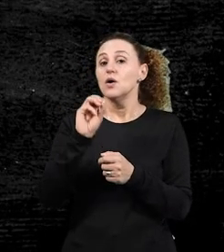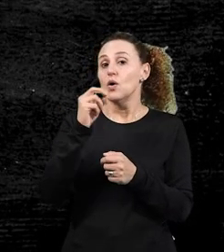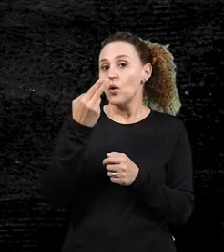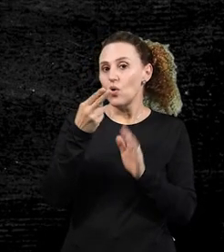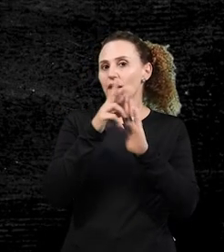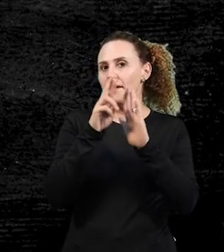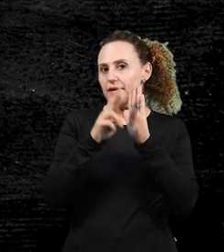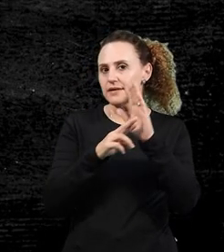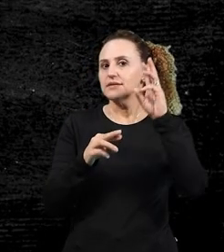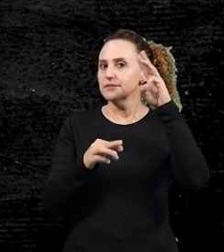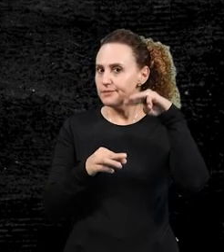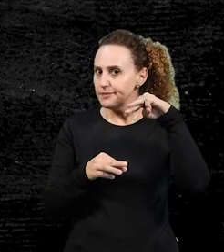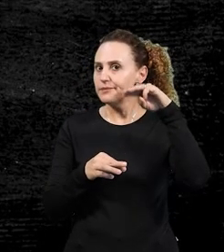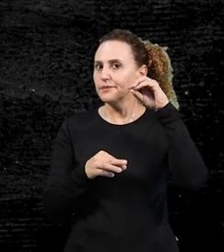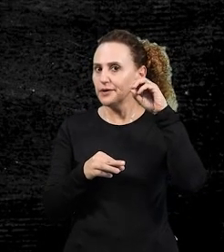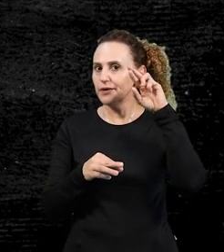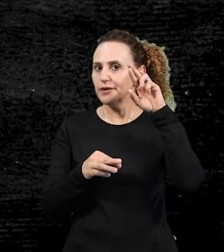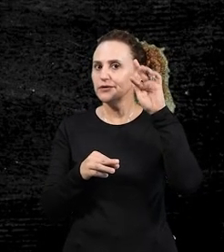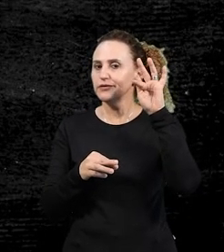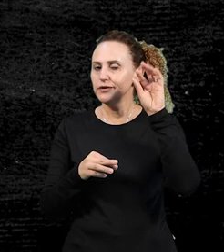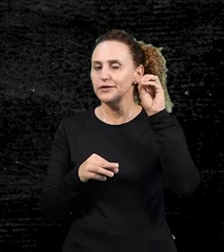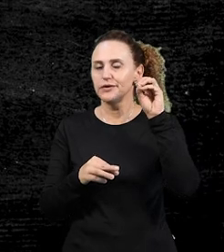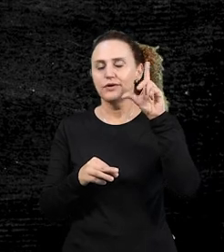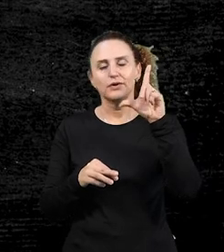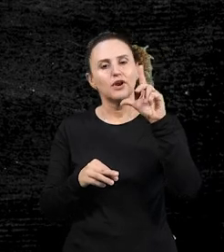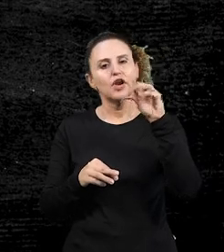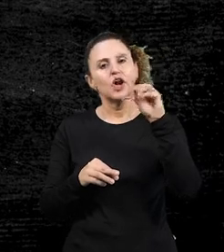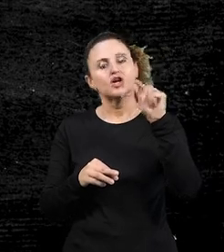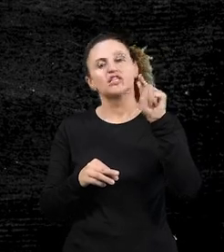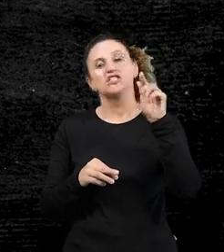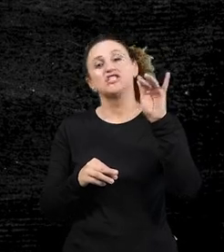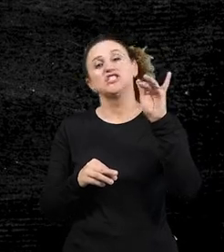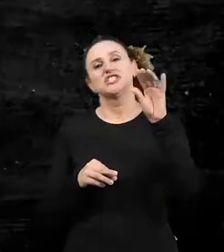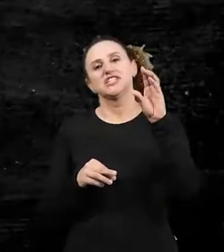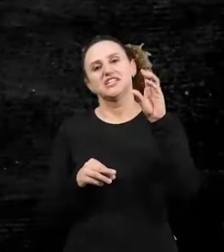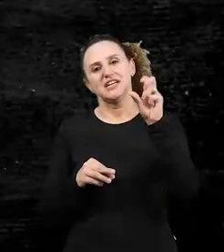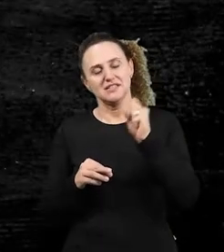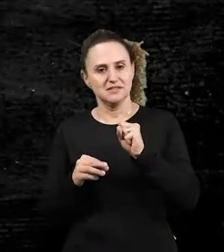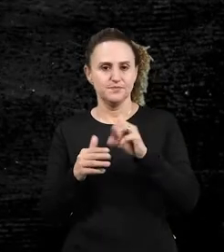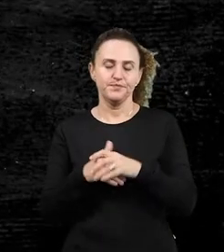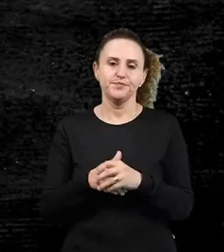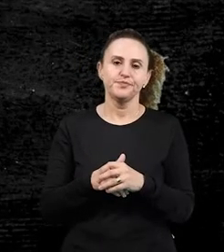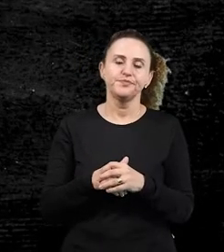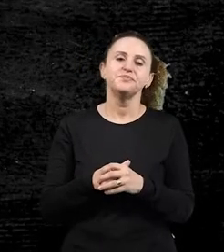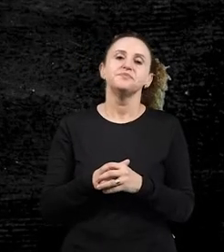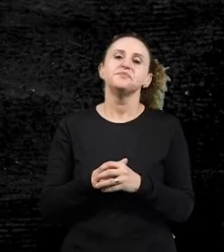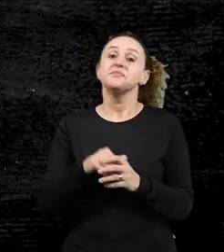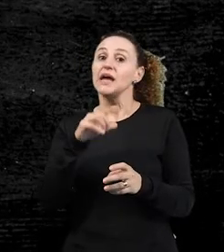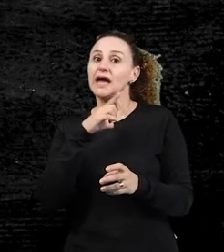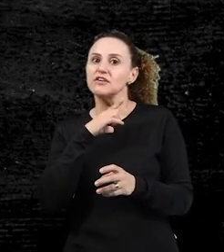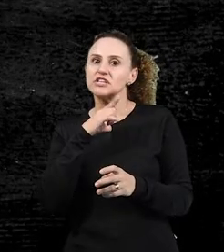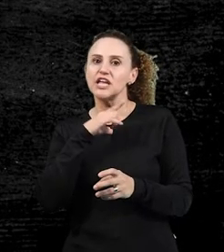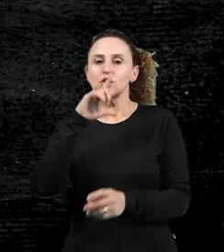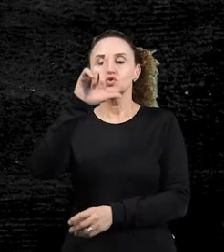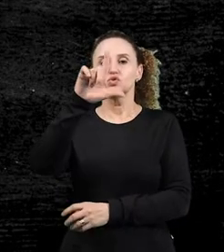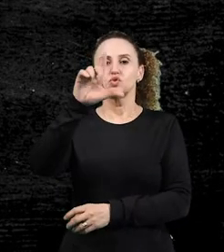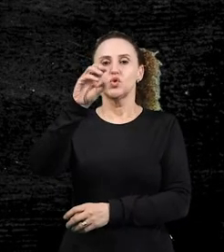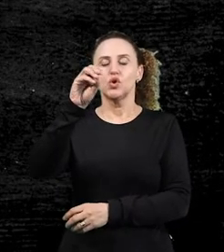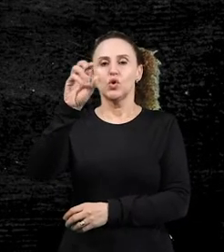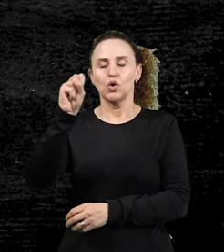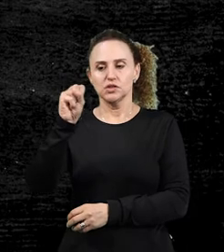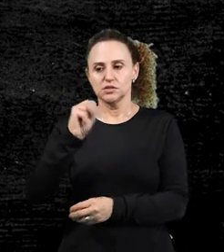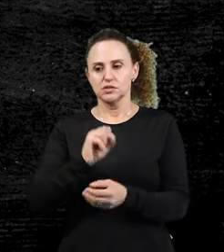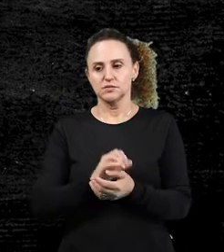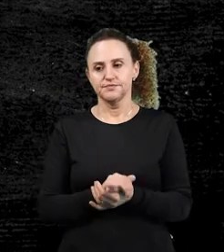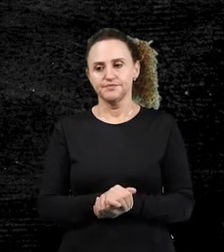sentença, na frase, tá? E aí, a gente tem o mos, que é